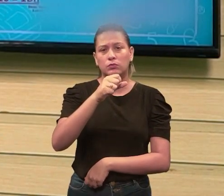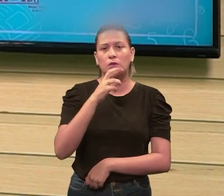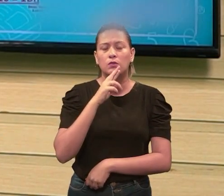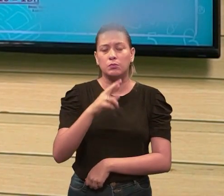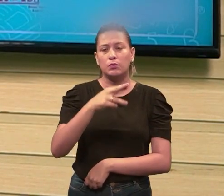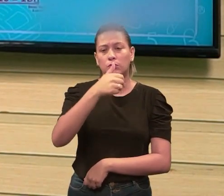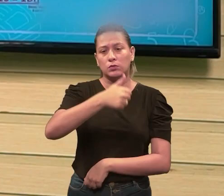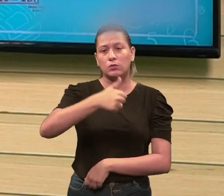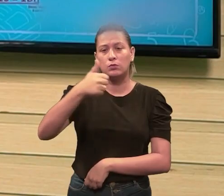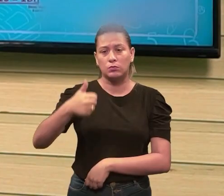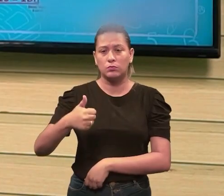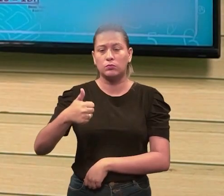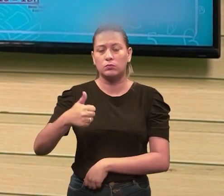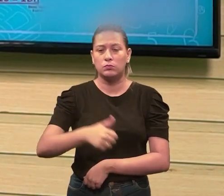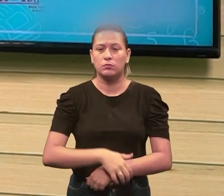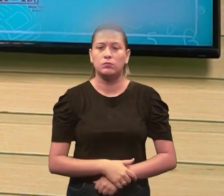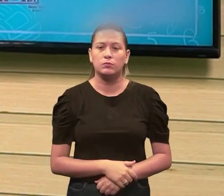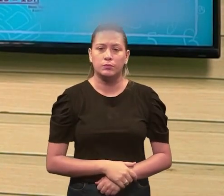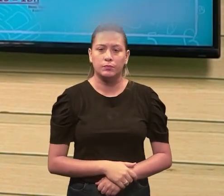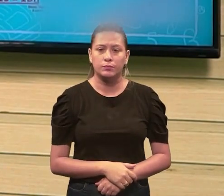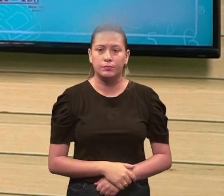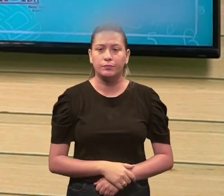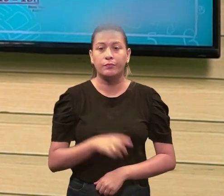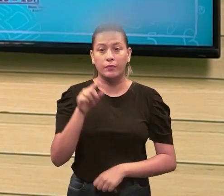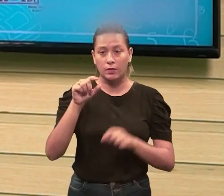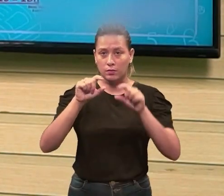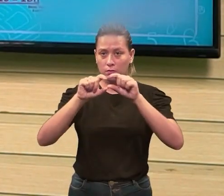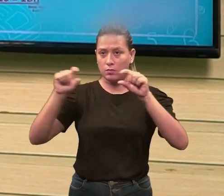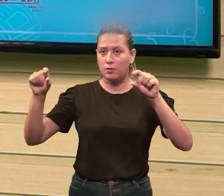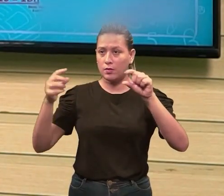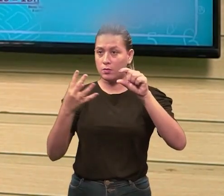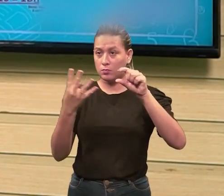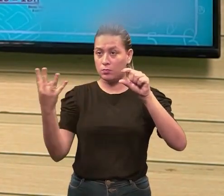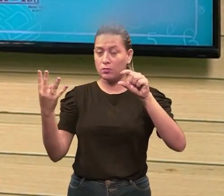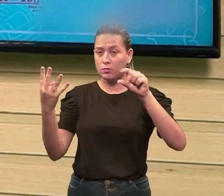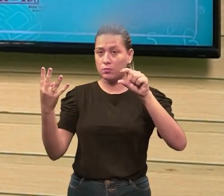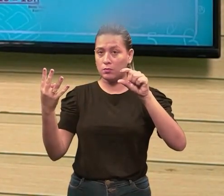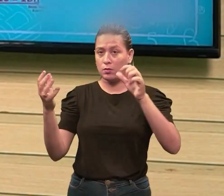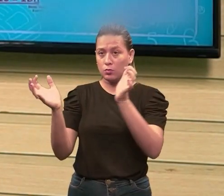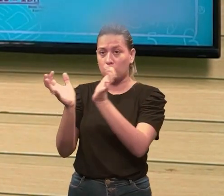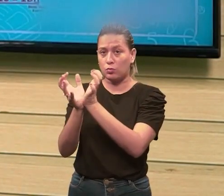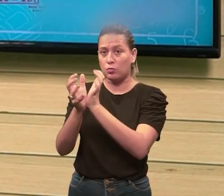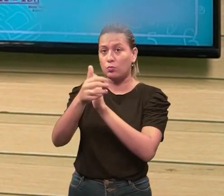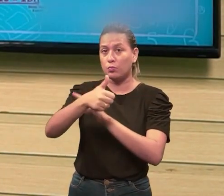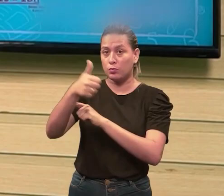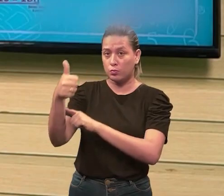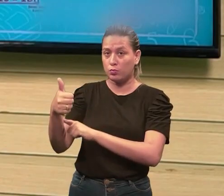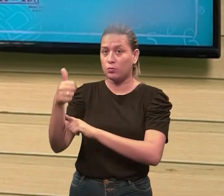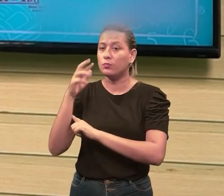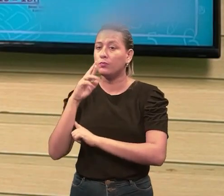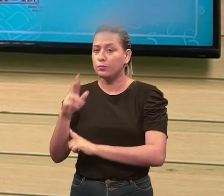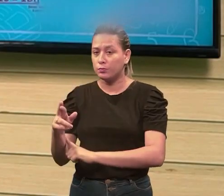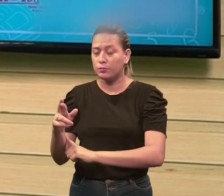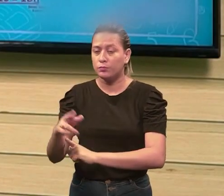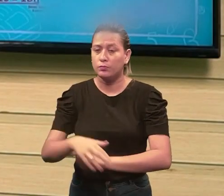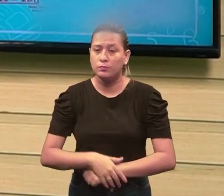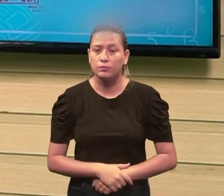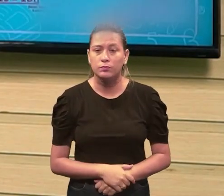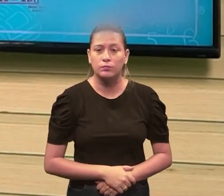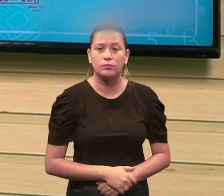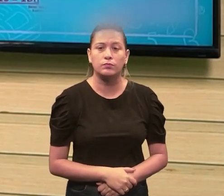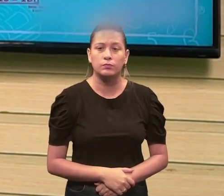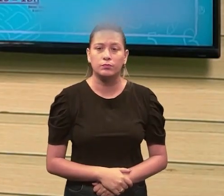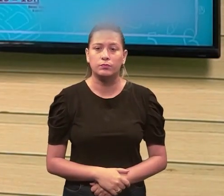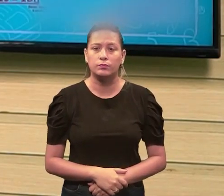quanto? 11. Então, aqui no 11, aqui vai ser 11, esse primeiro bit, esse primeiro 4 bit. 11.